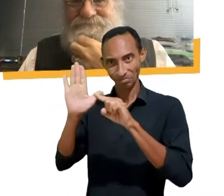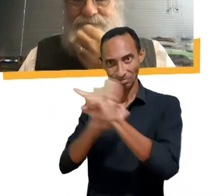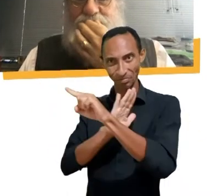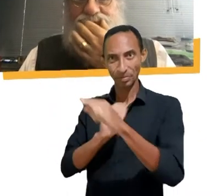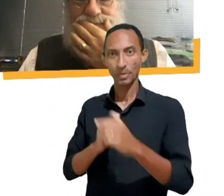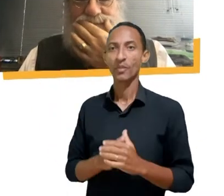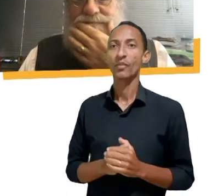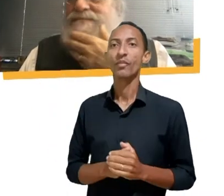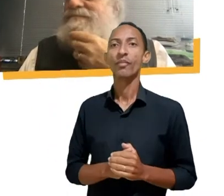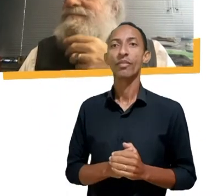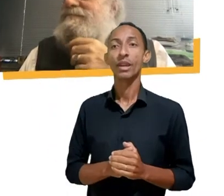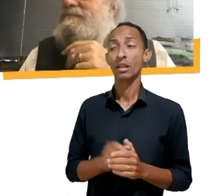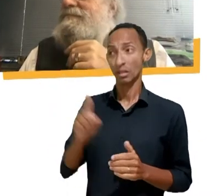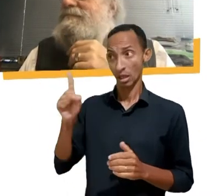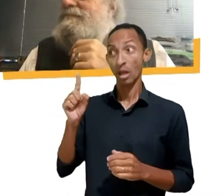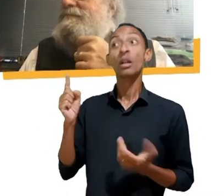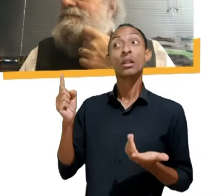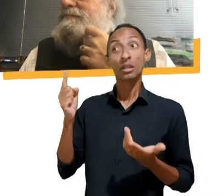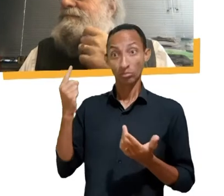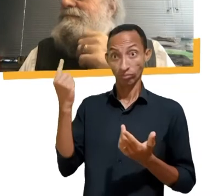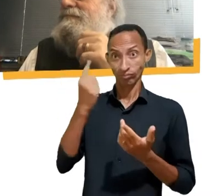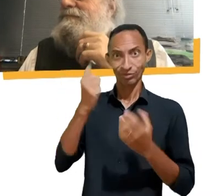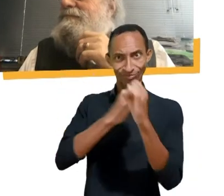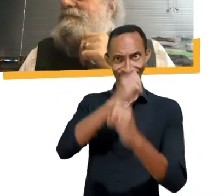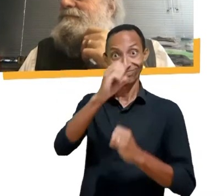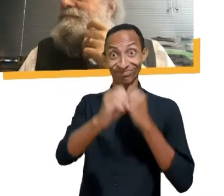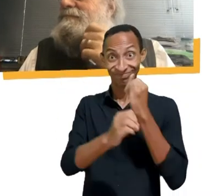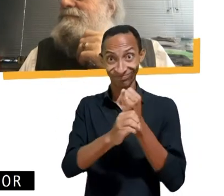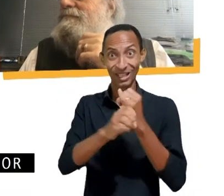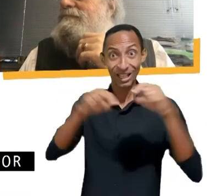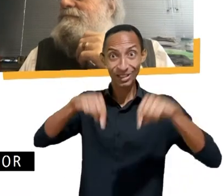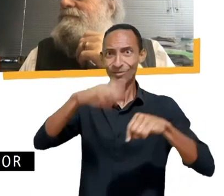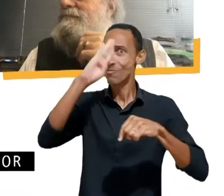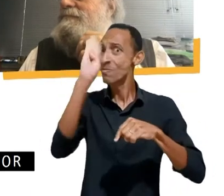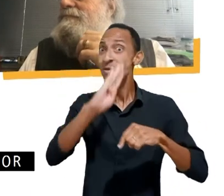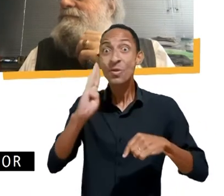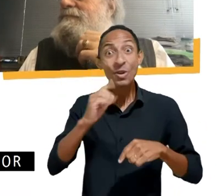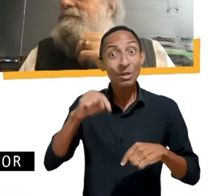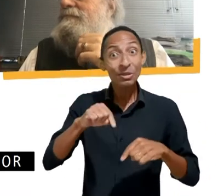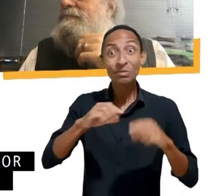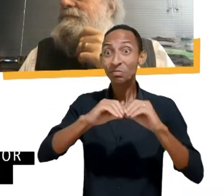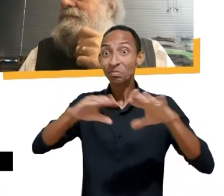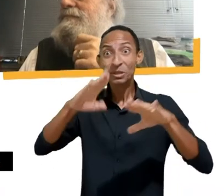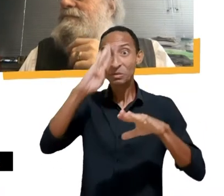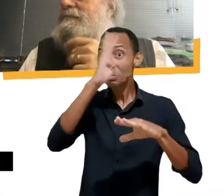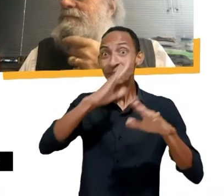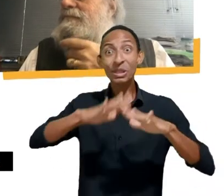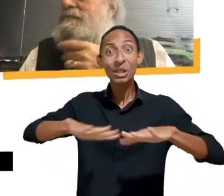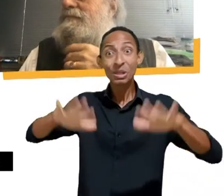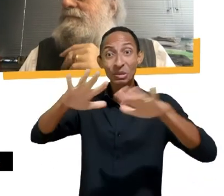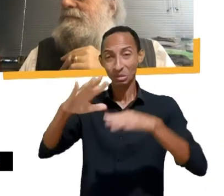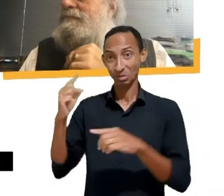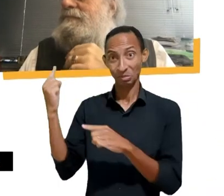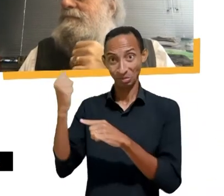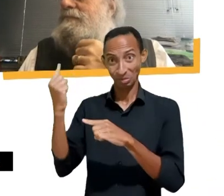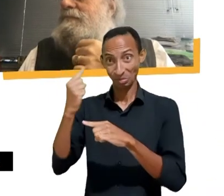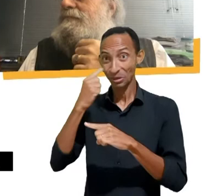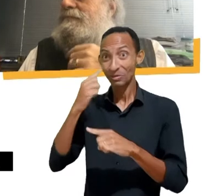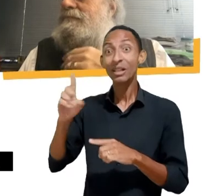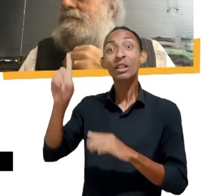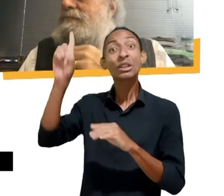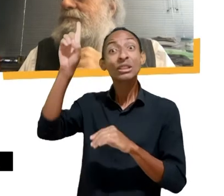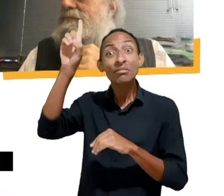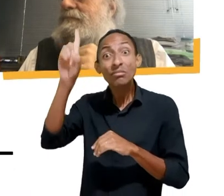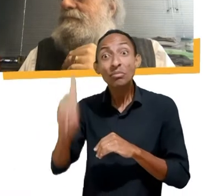pioneiros da internet no Brasil, conselheiro do Comitê Gestor da Internet no Brasil, CGI, diretor-presidente do Núcleo de Informação e